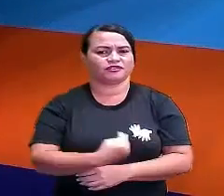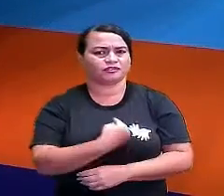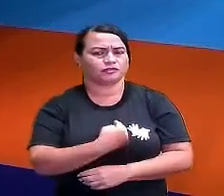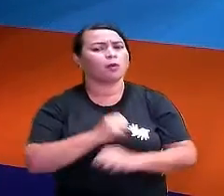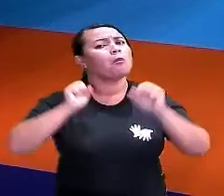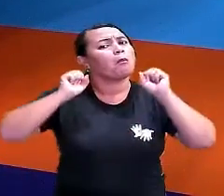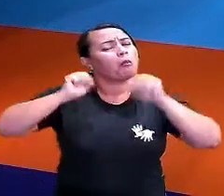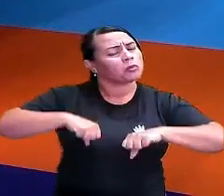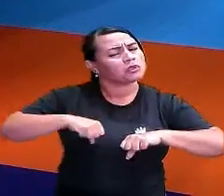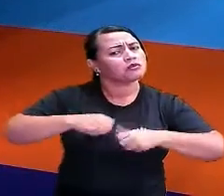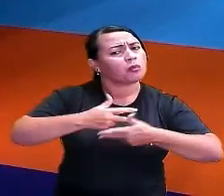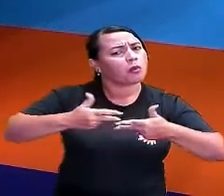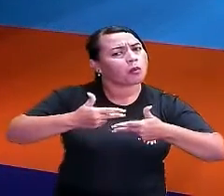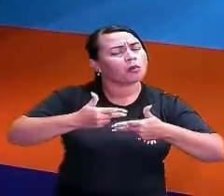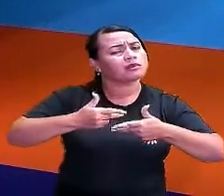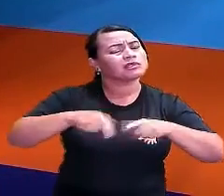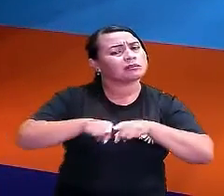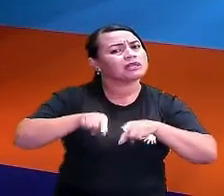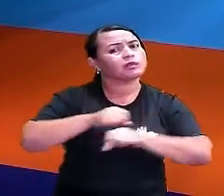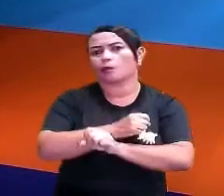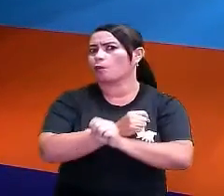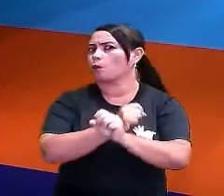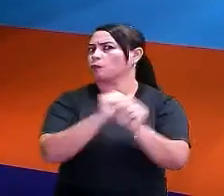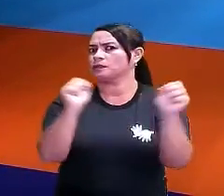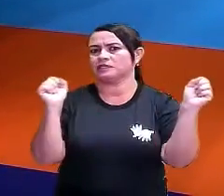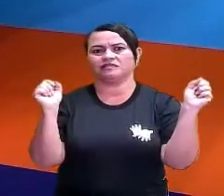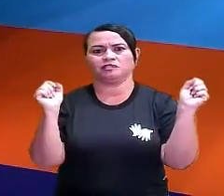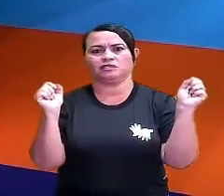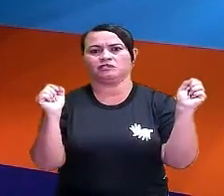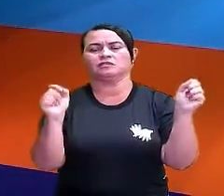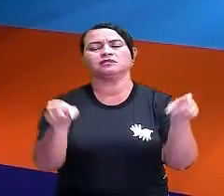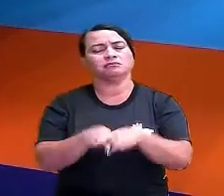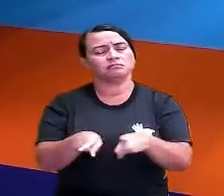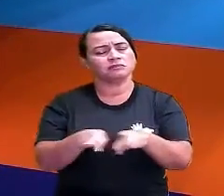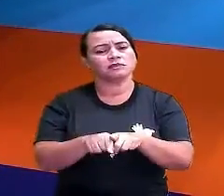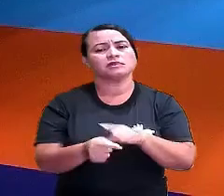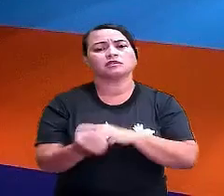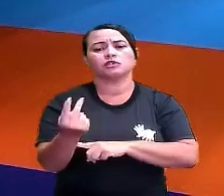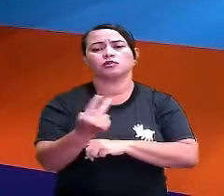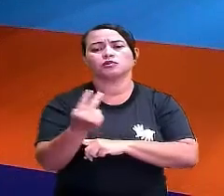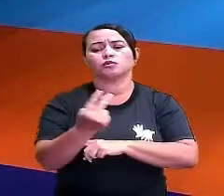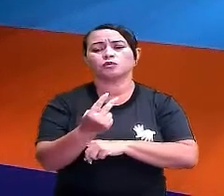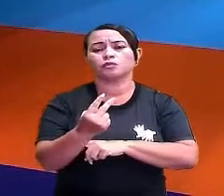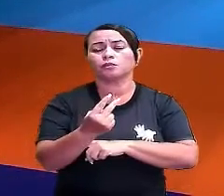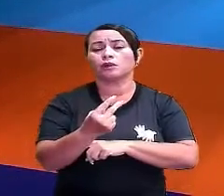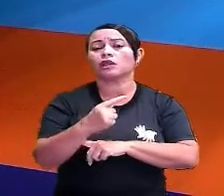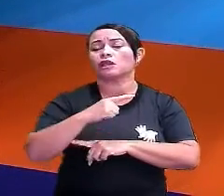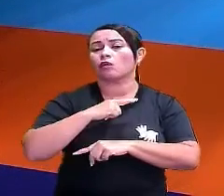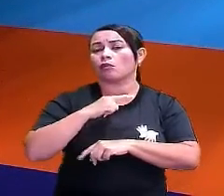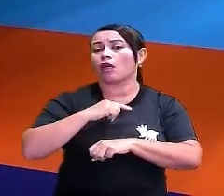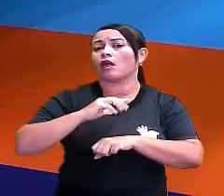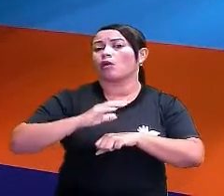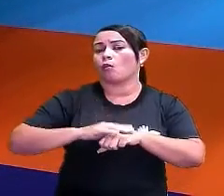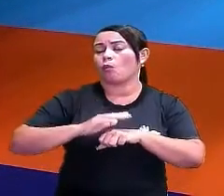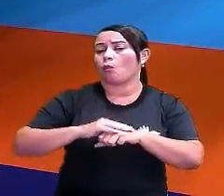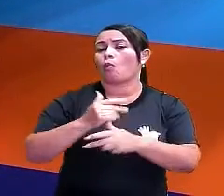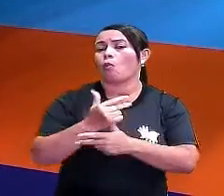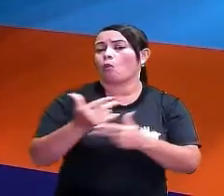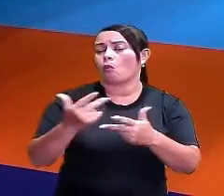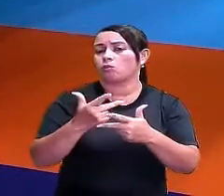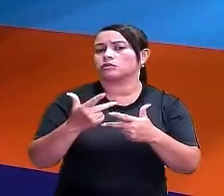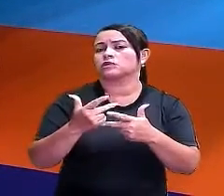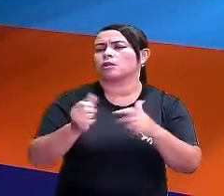possíveis e situações que são impossíveis. Então, as situações possíveis